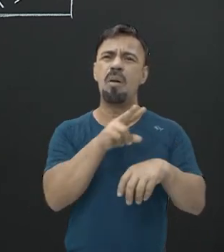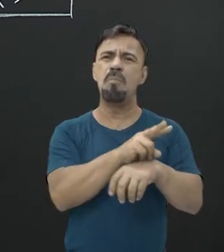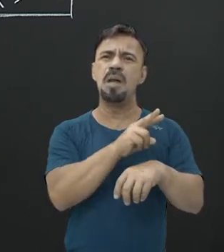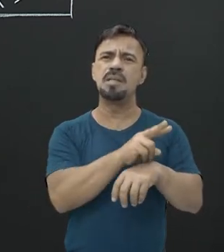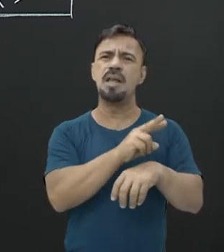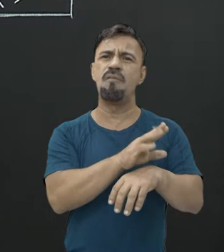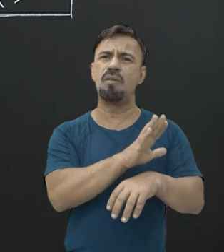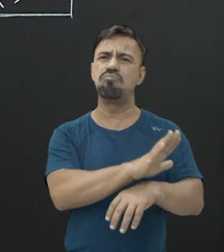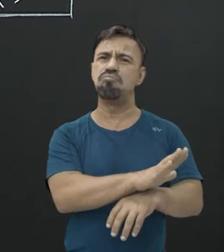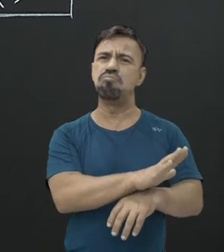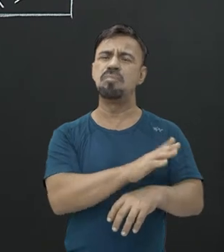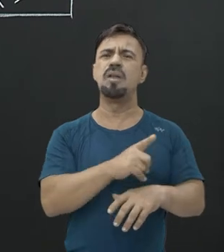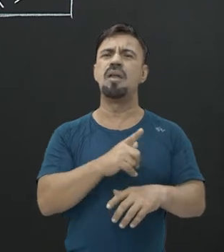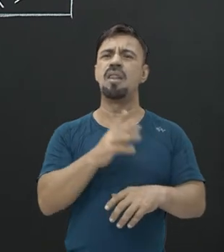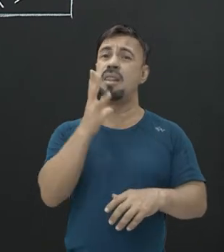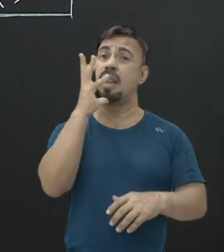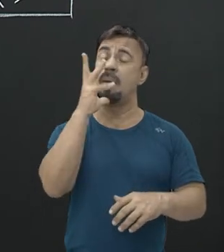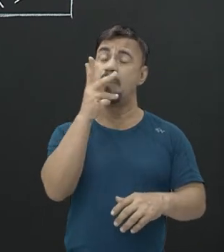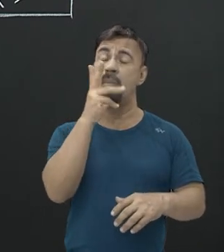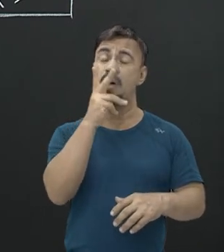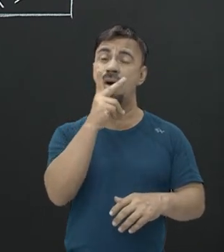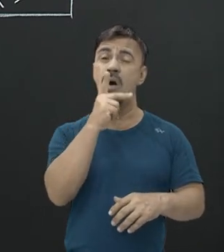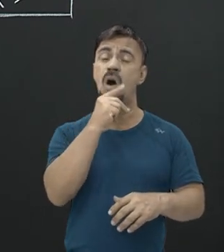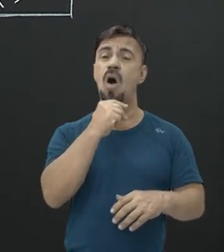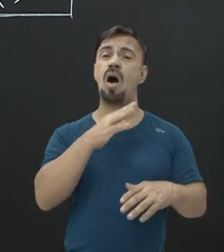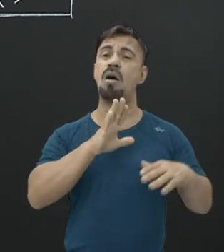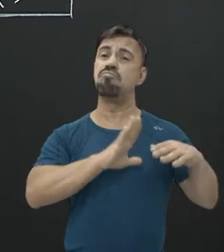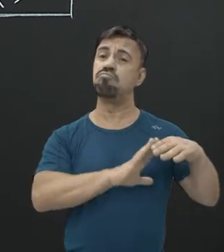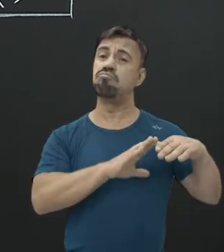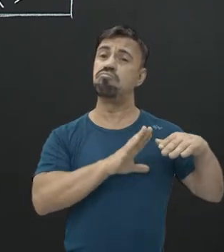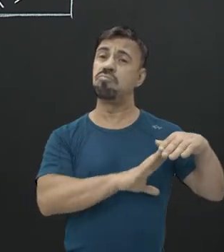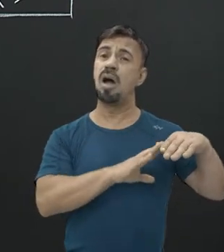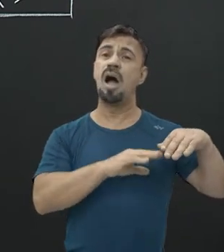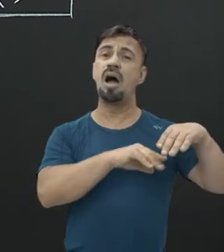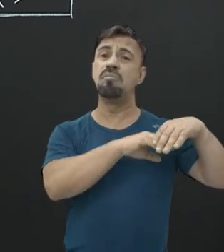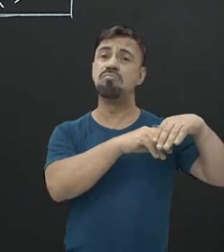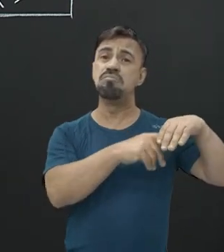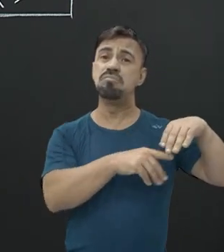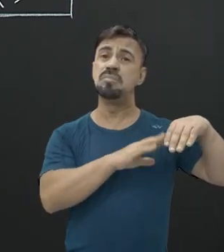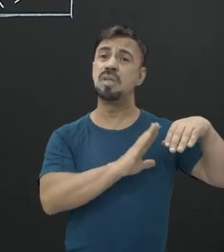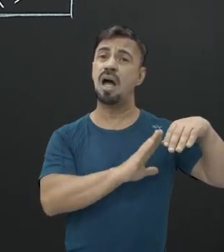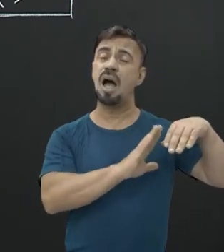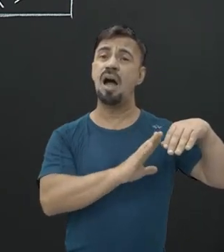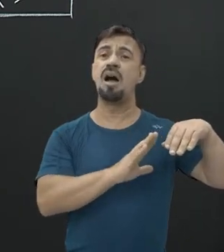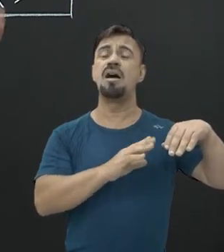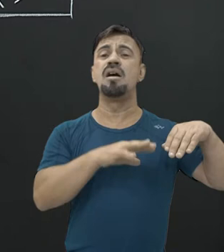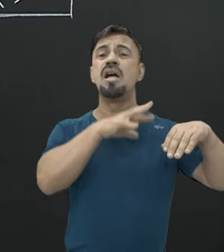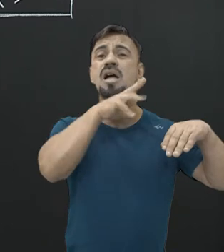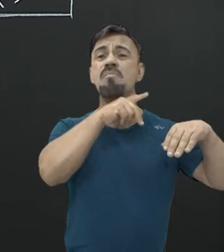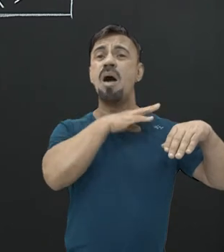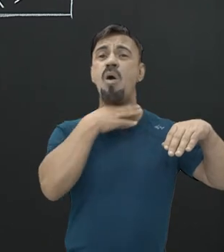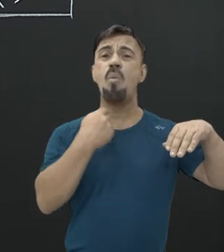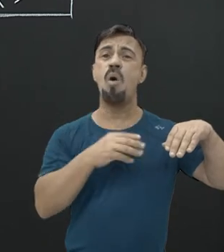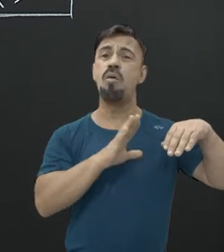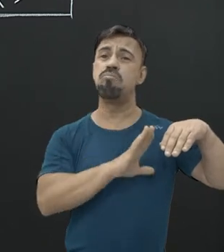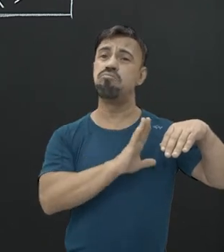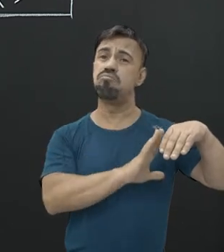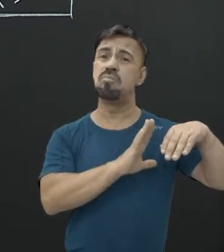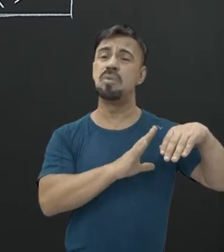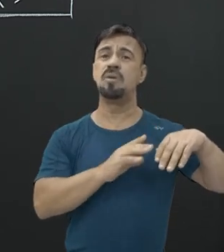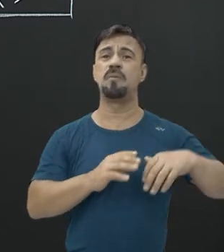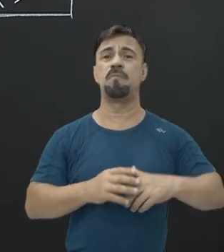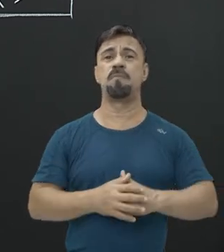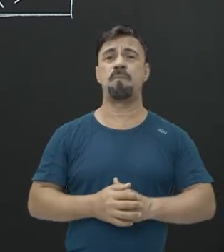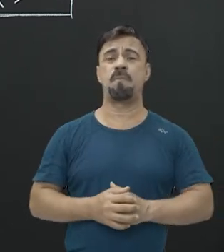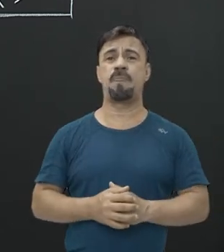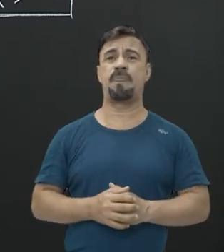ali. Vai demorar bem mais para decompor, correto? Um ambiente úmido. Não vai decompor tão rápido quanto o seu ossinho que você jogou aí no quintal